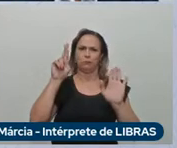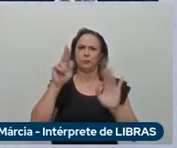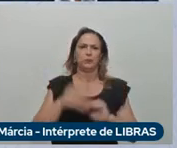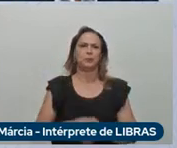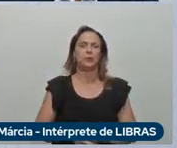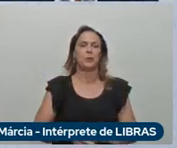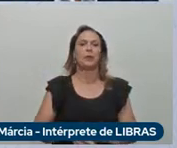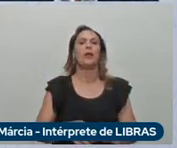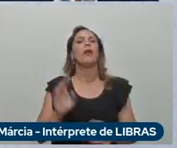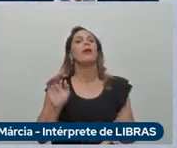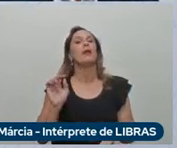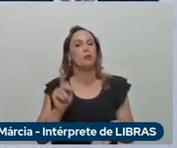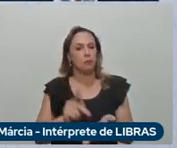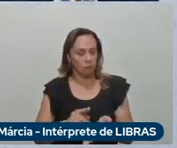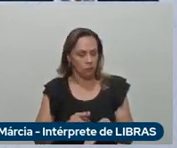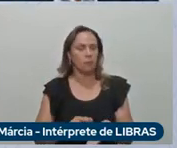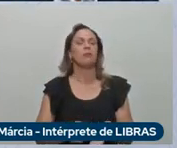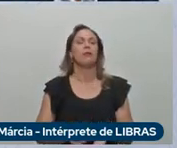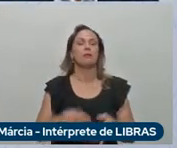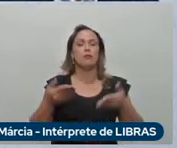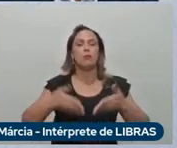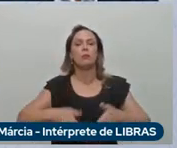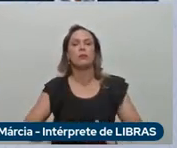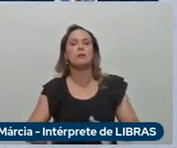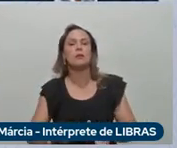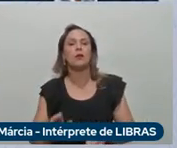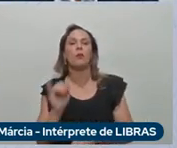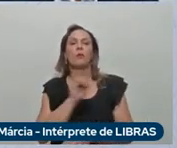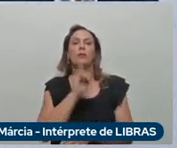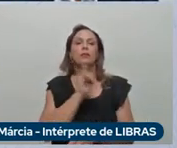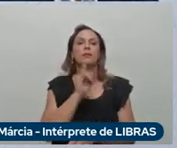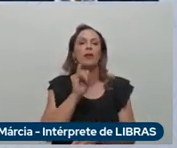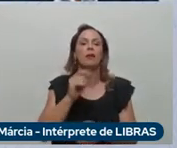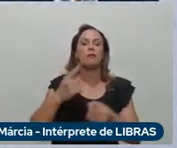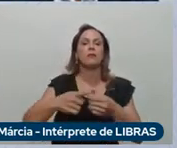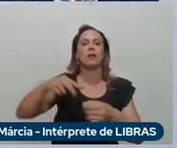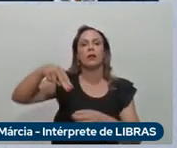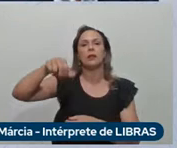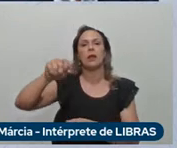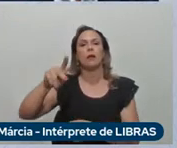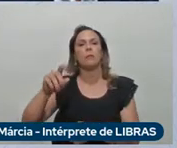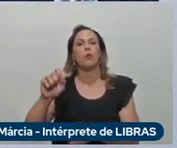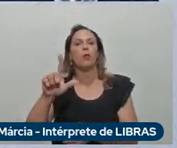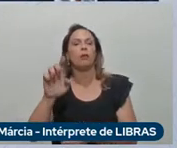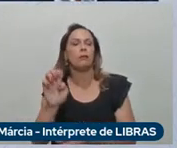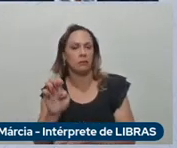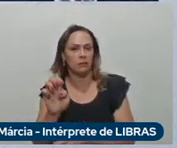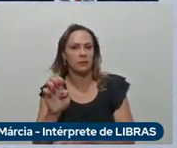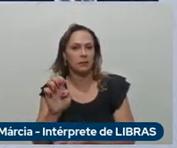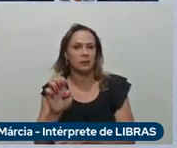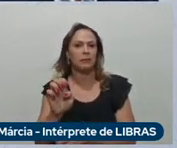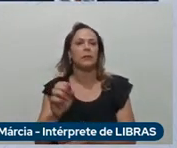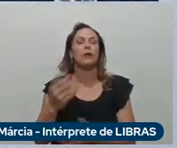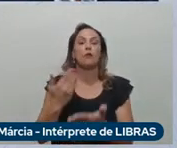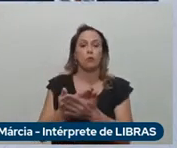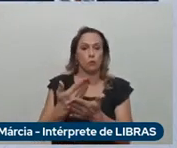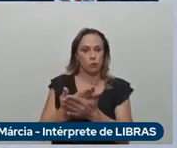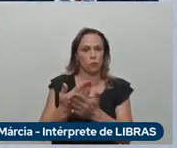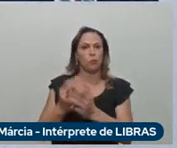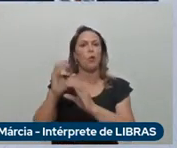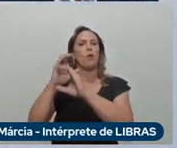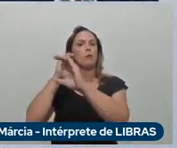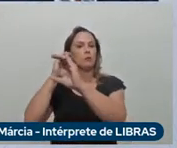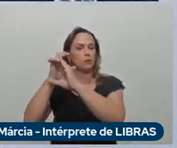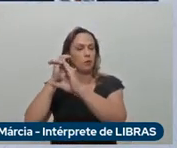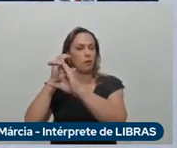como foi falado, sou italiano, sou de Nápoles, de verdade. Eu também estudei engenharia num politécnico, o politécnico